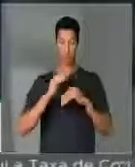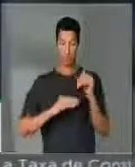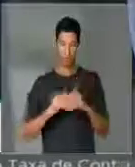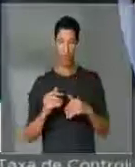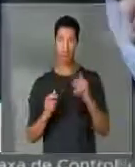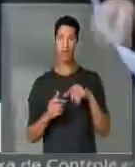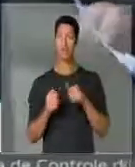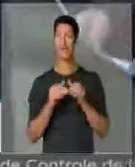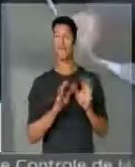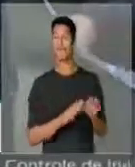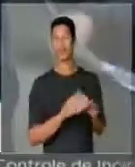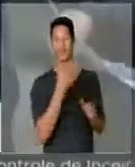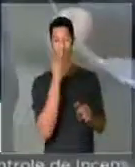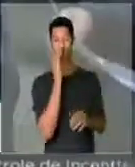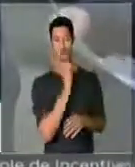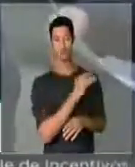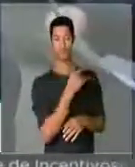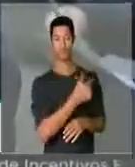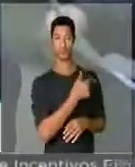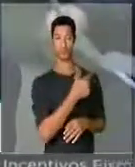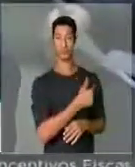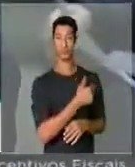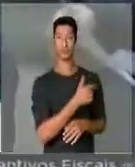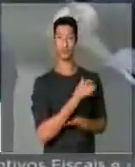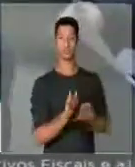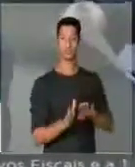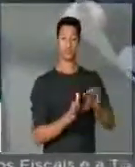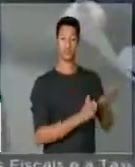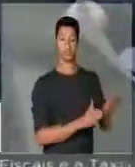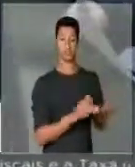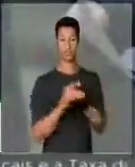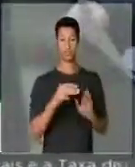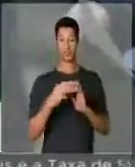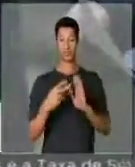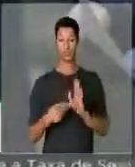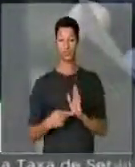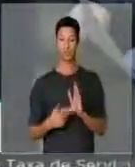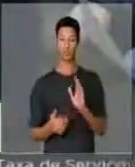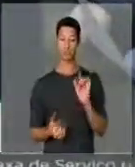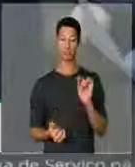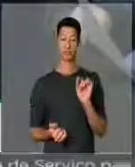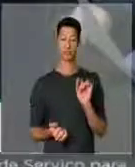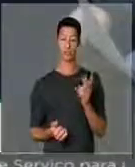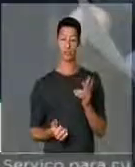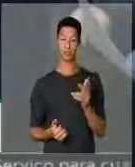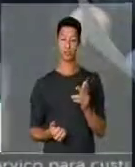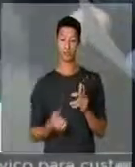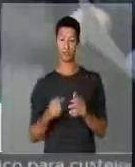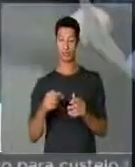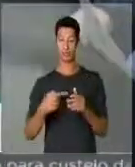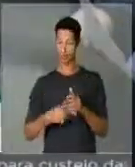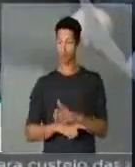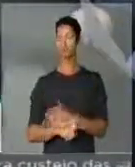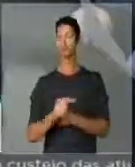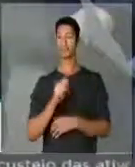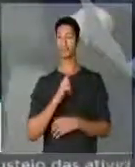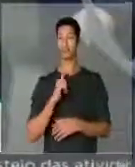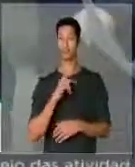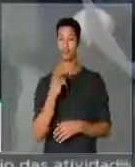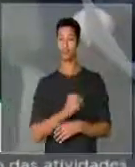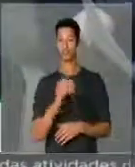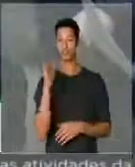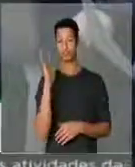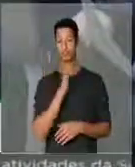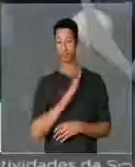ela fica secundarizada, lateral. E essa medida provisória aí, agravando seus